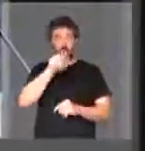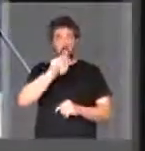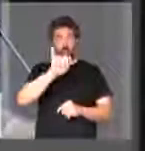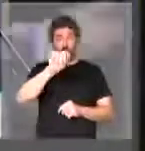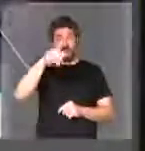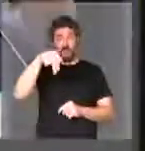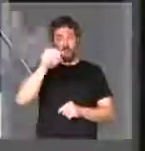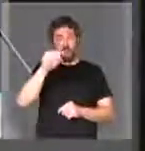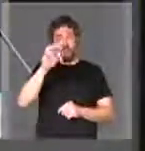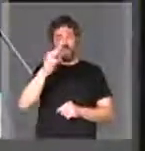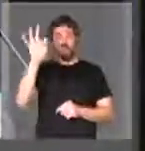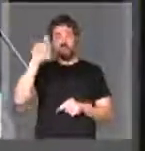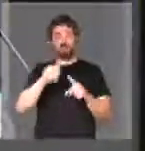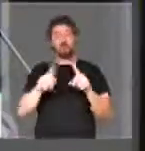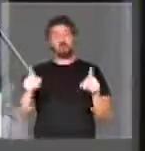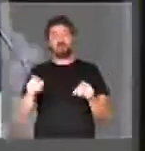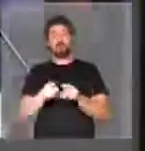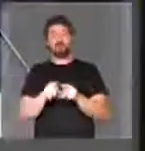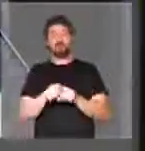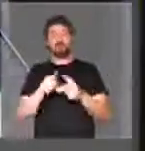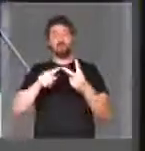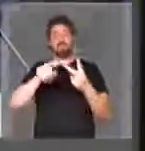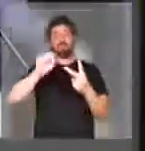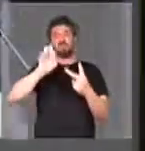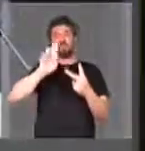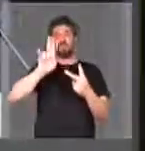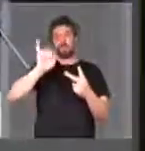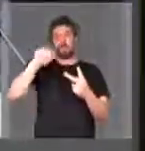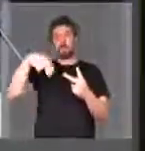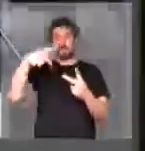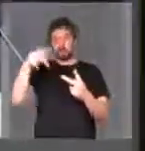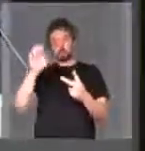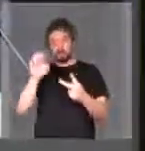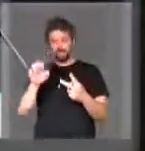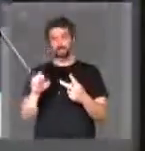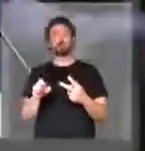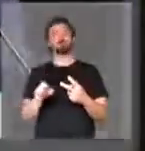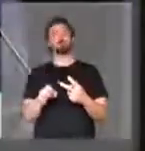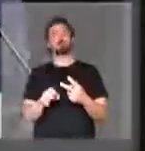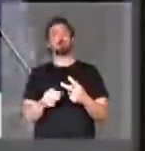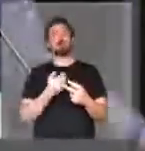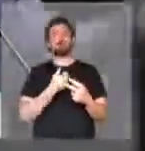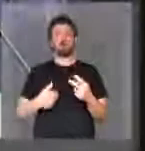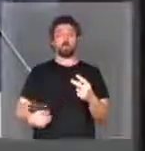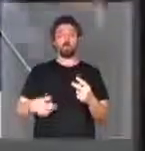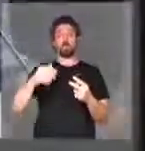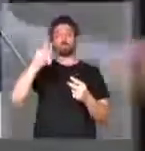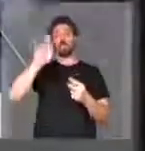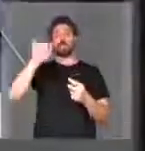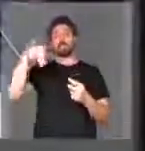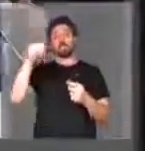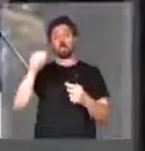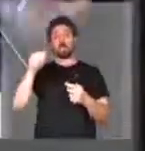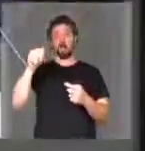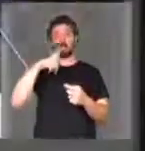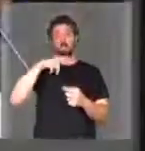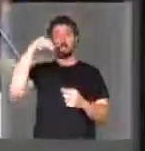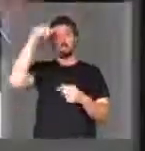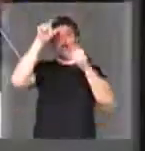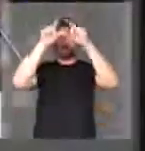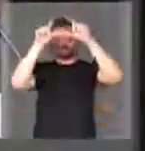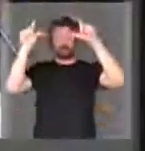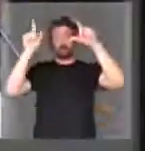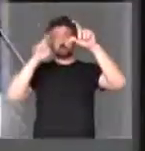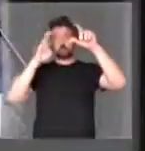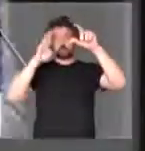Francesa, mas lá nós temos também o Suriname, a República das Guianas, é o arco norte que precisa ser compreendido